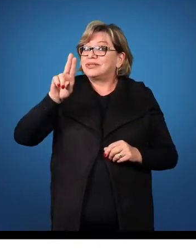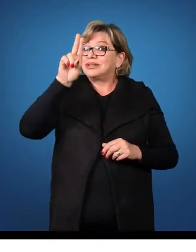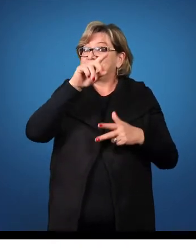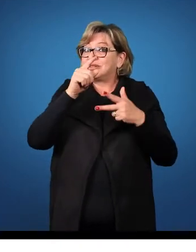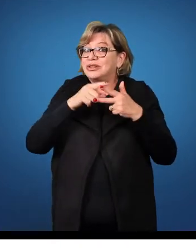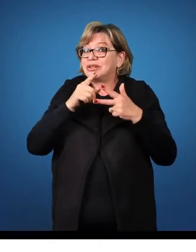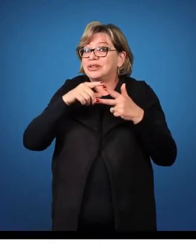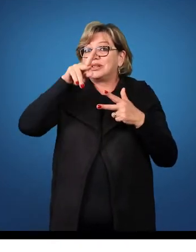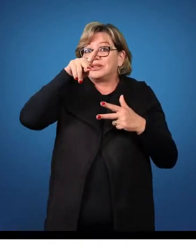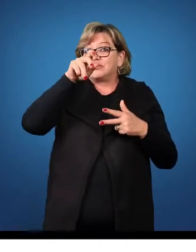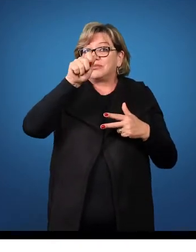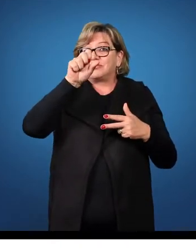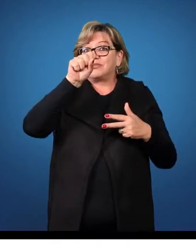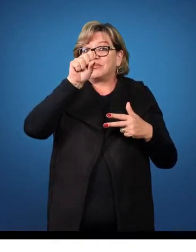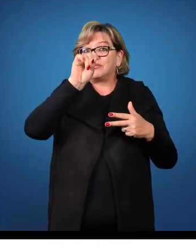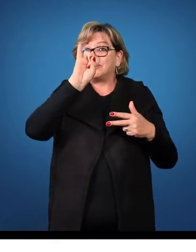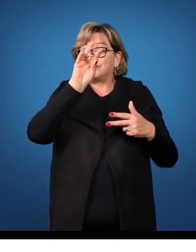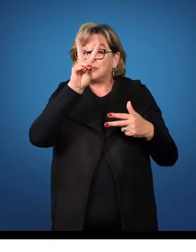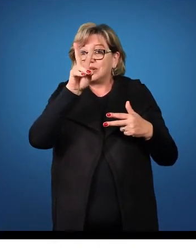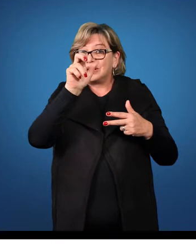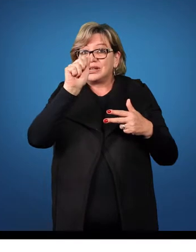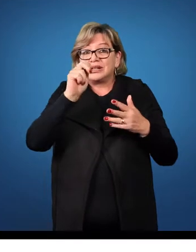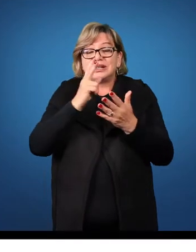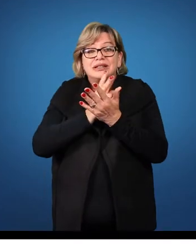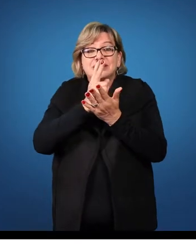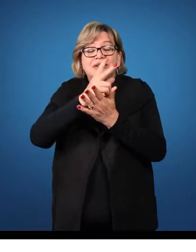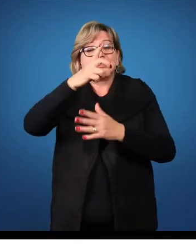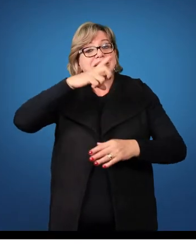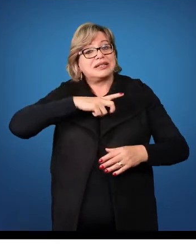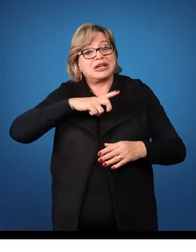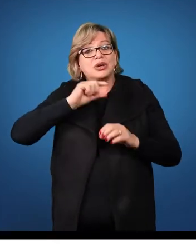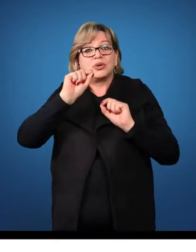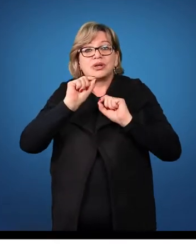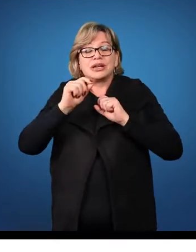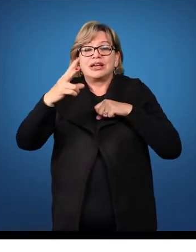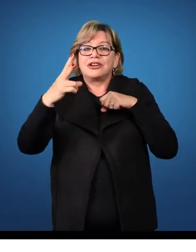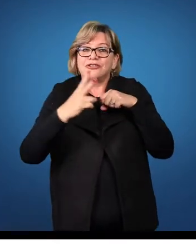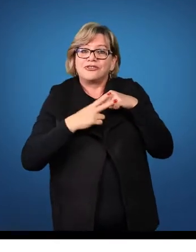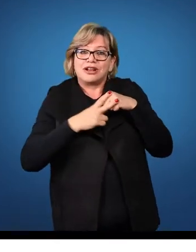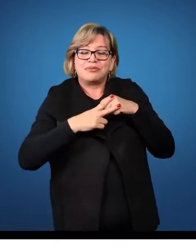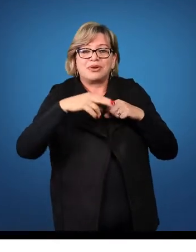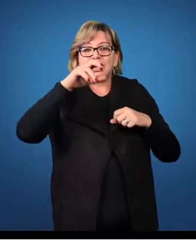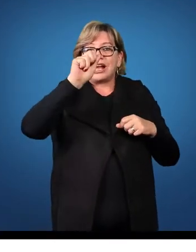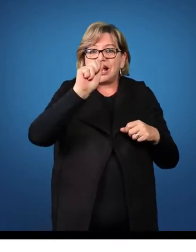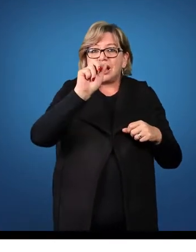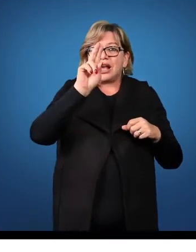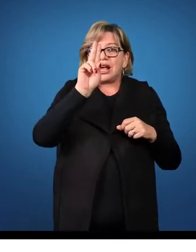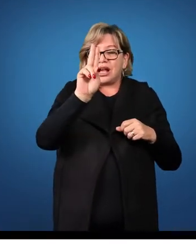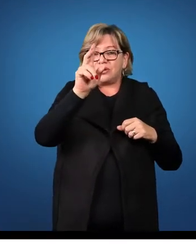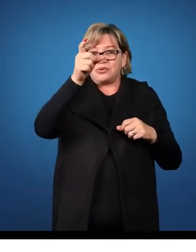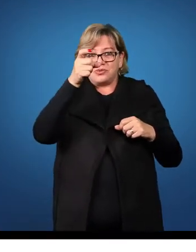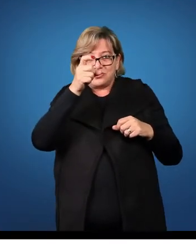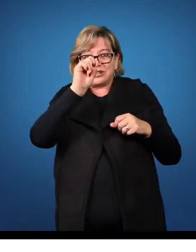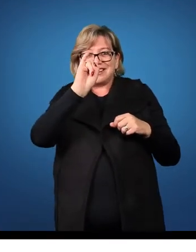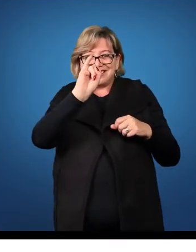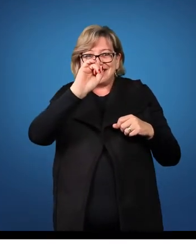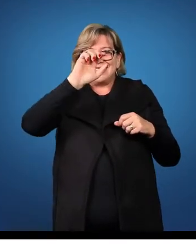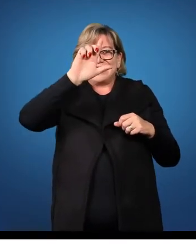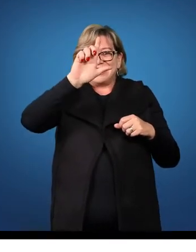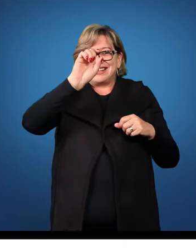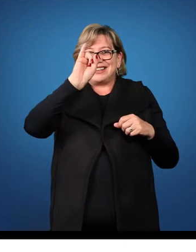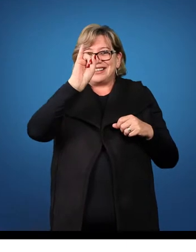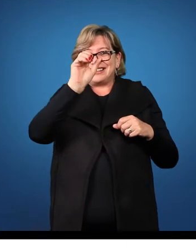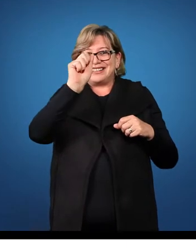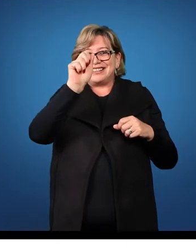passiva usando um verbo auxiliar, que é o verbo ser. Observe, na voz passiva,